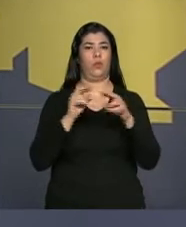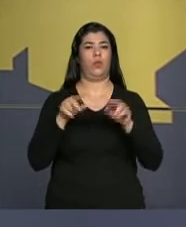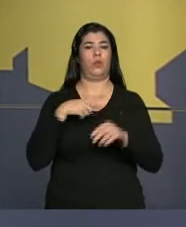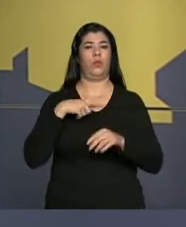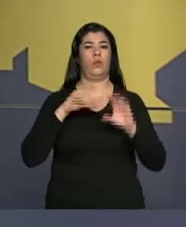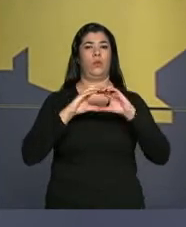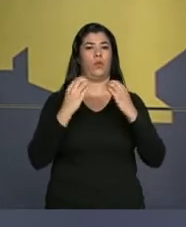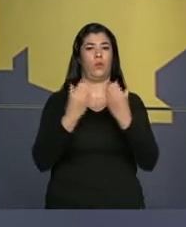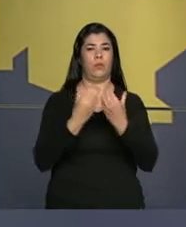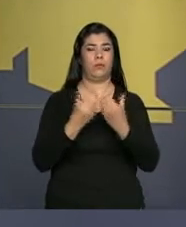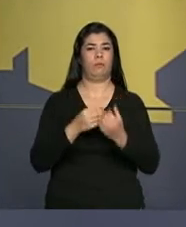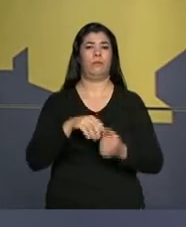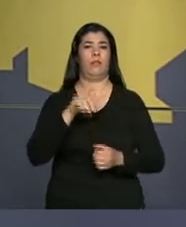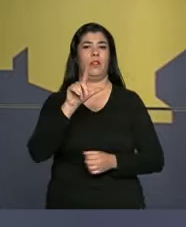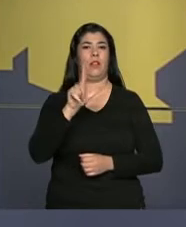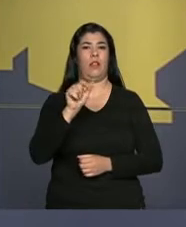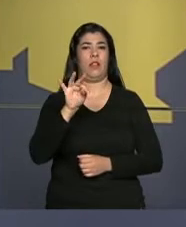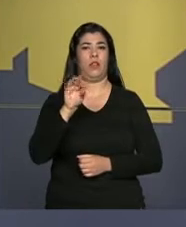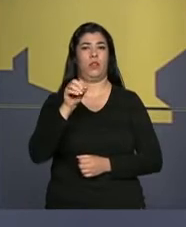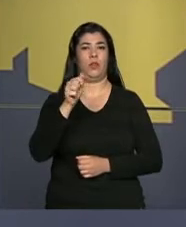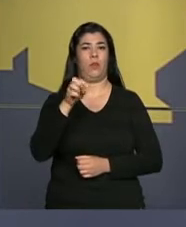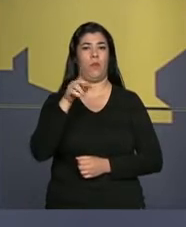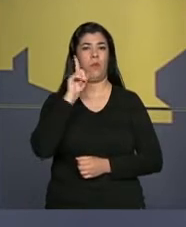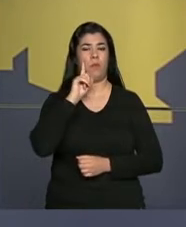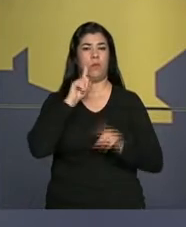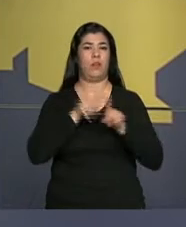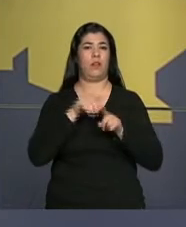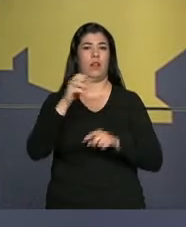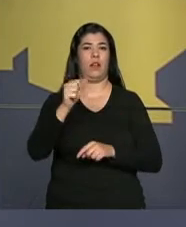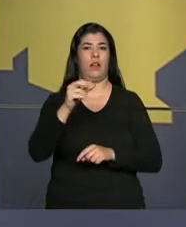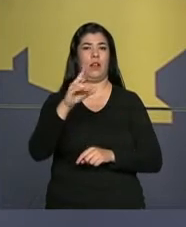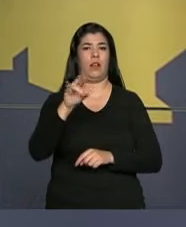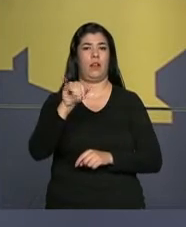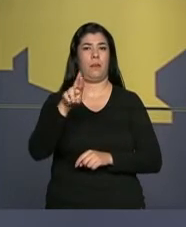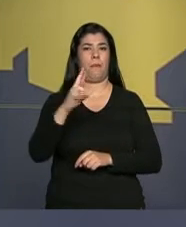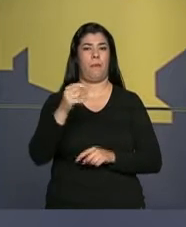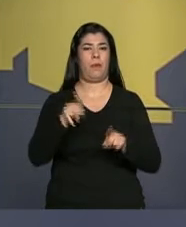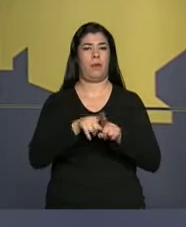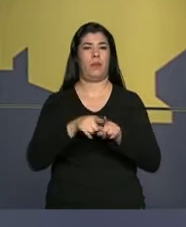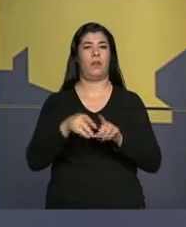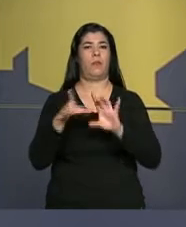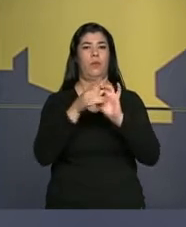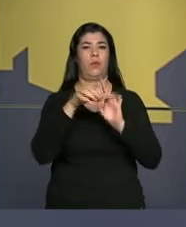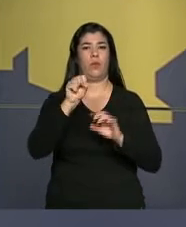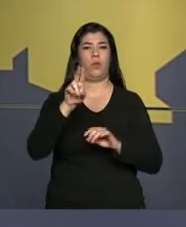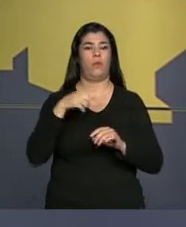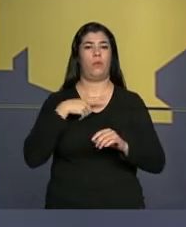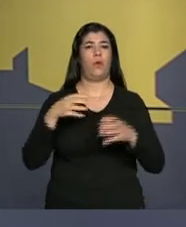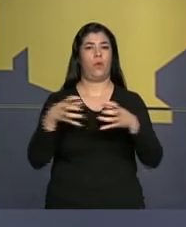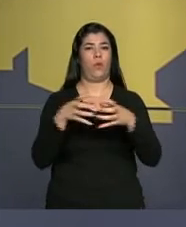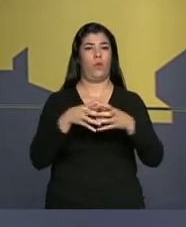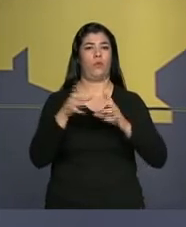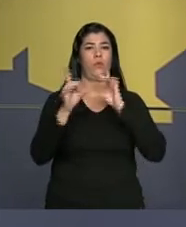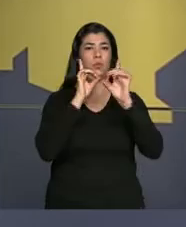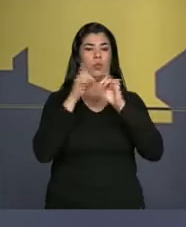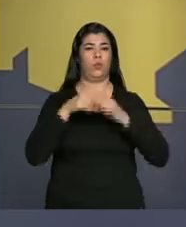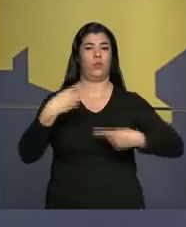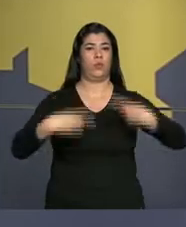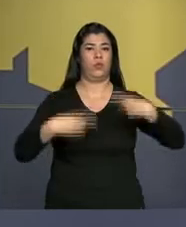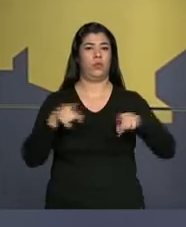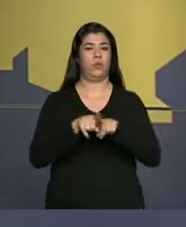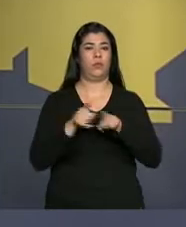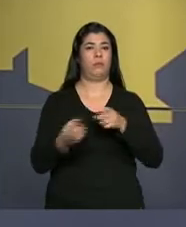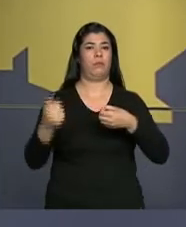estados latino-americanos e caribenhos e da União Europeia. O bloco promove o diálogo político e a cooperação em